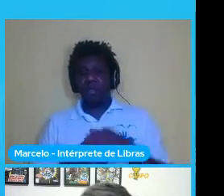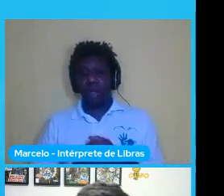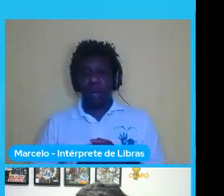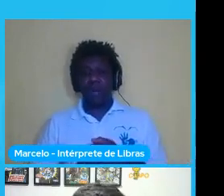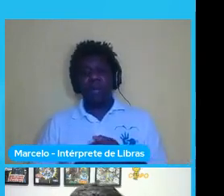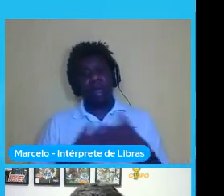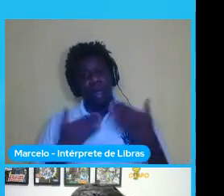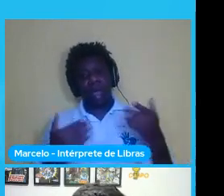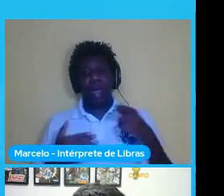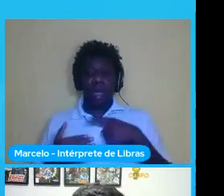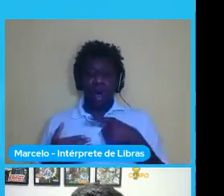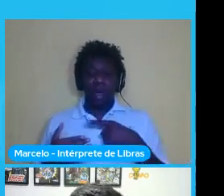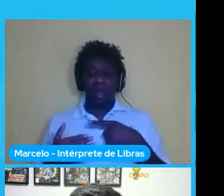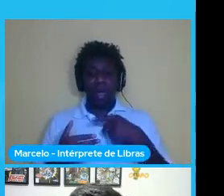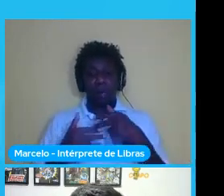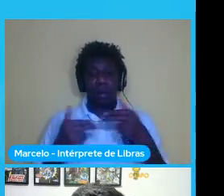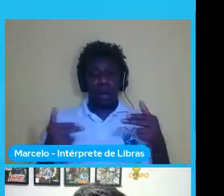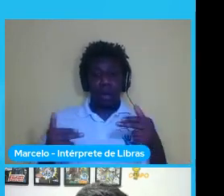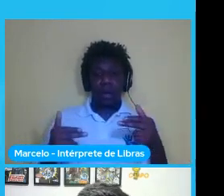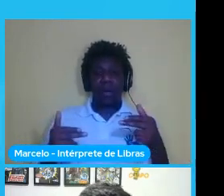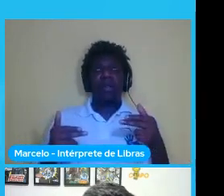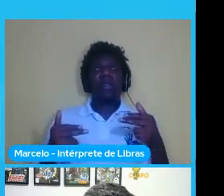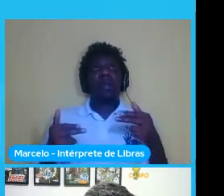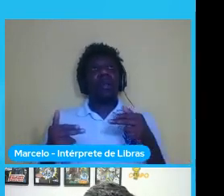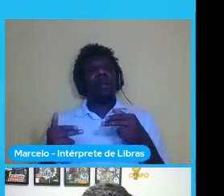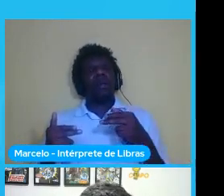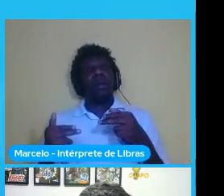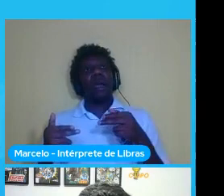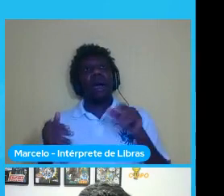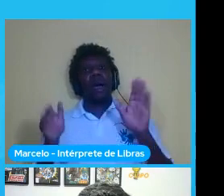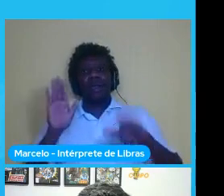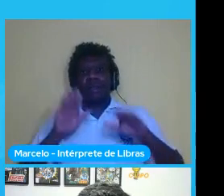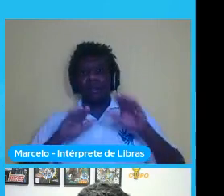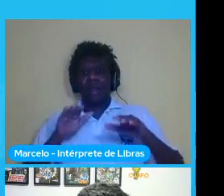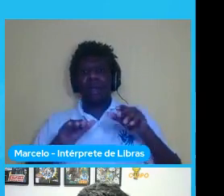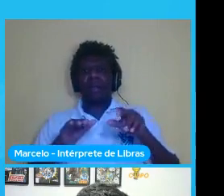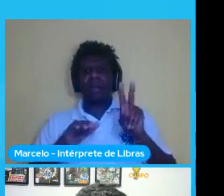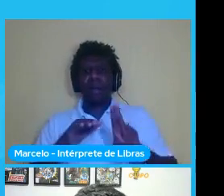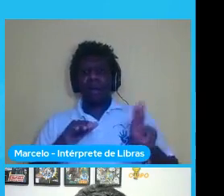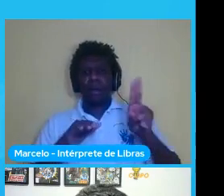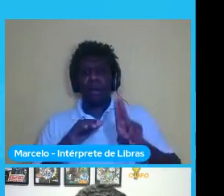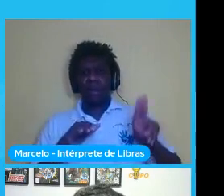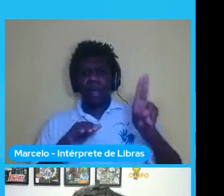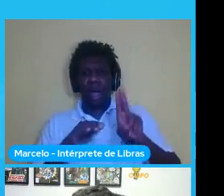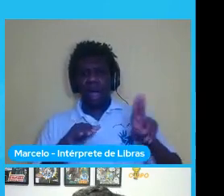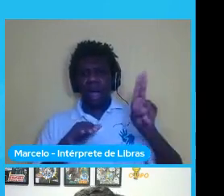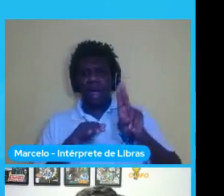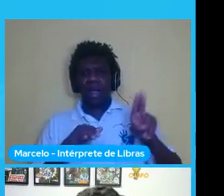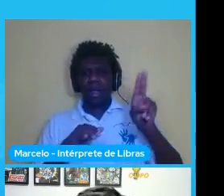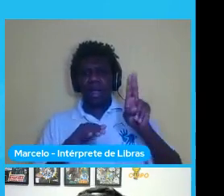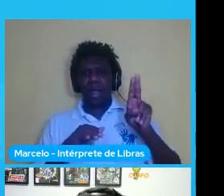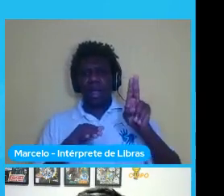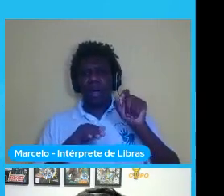restrita em potencial então ela é bastante utilizada para a galera que utiliza